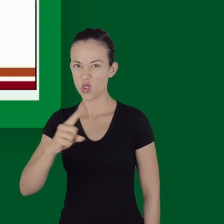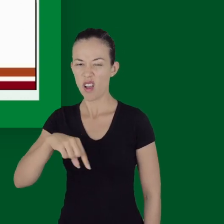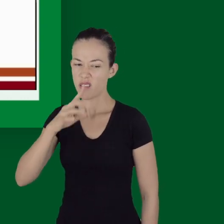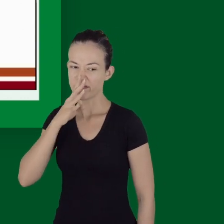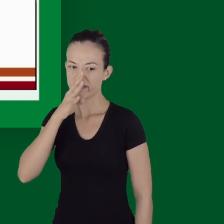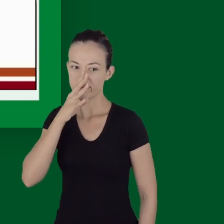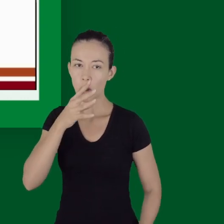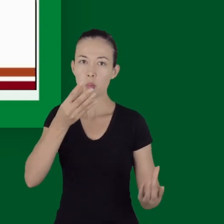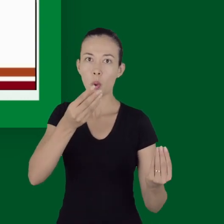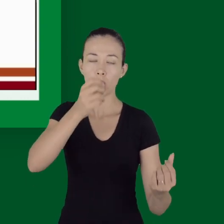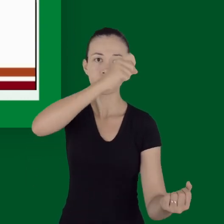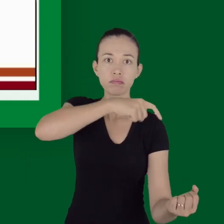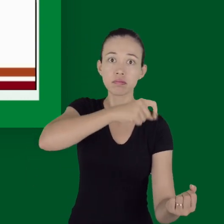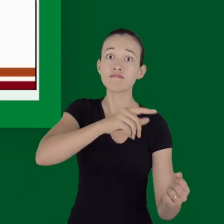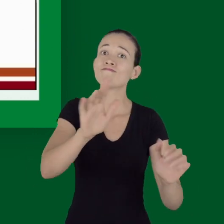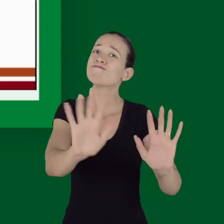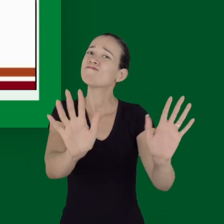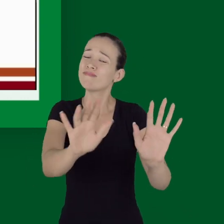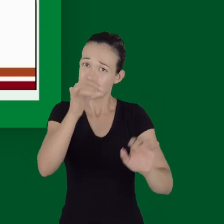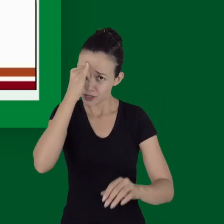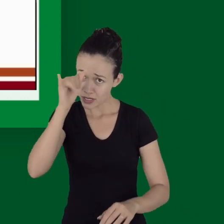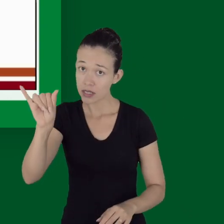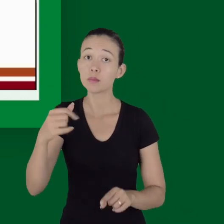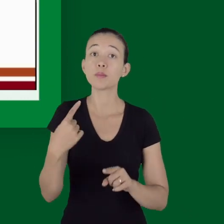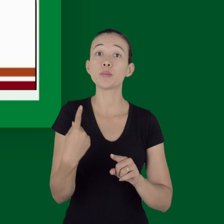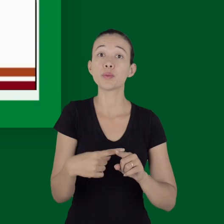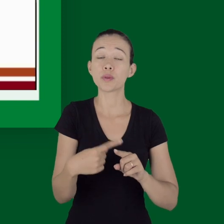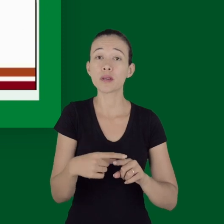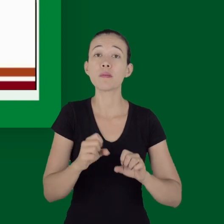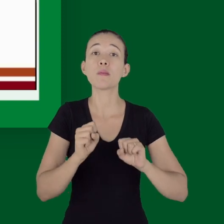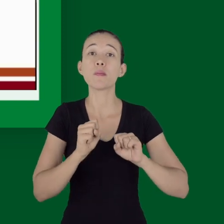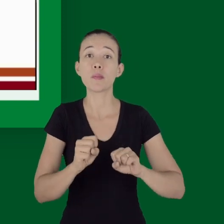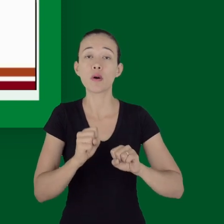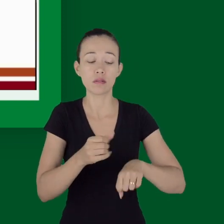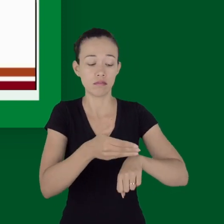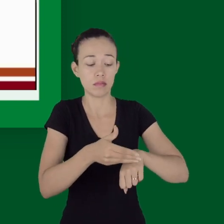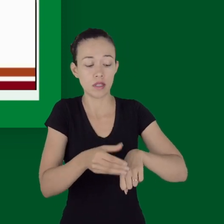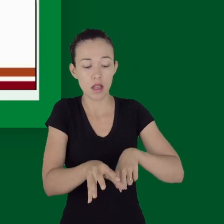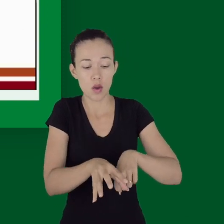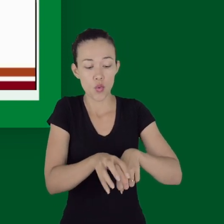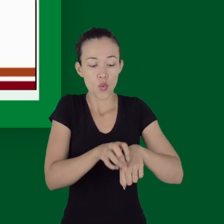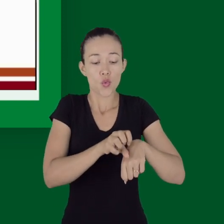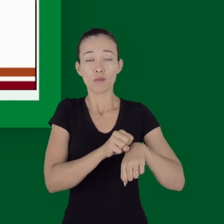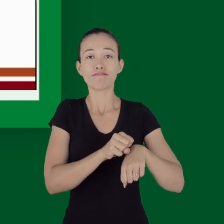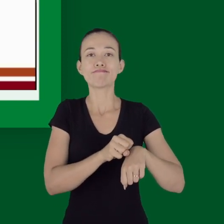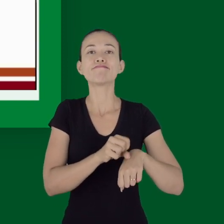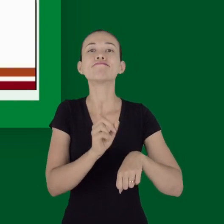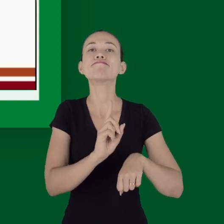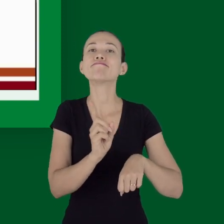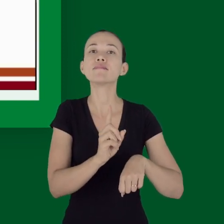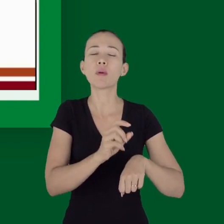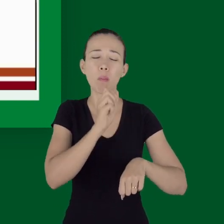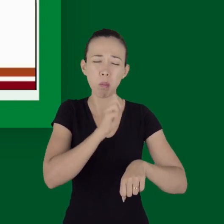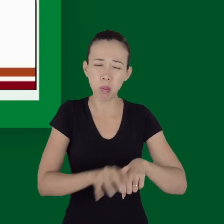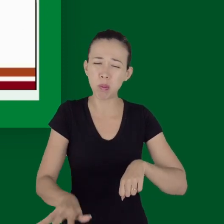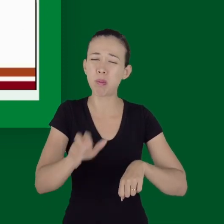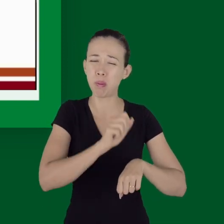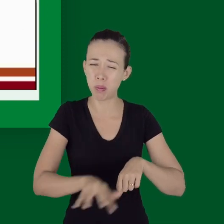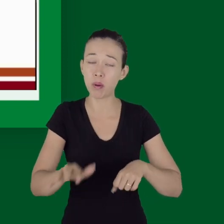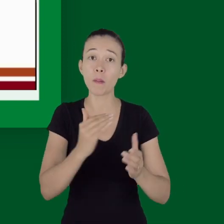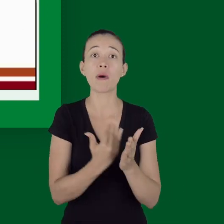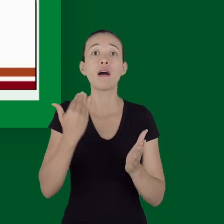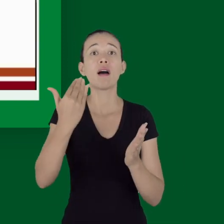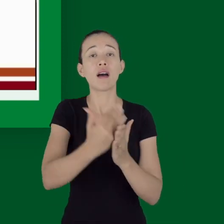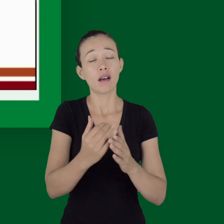hemorragia, tanto por diluição de fatura de coagulação, tanto por destruição de coágulos que já têm se formado.